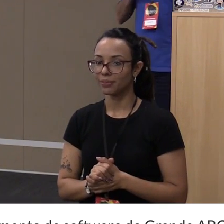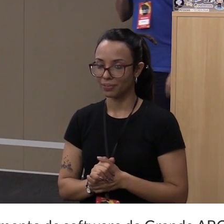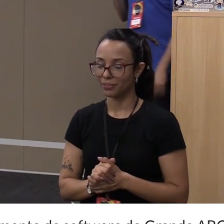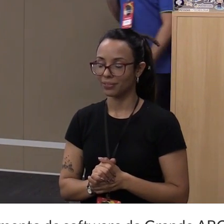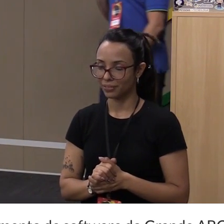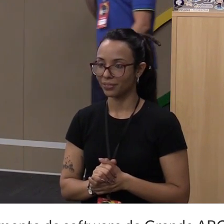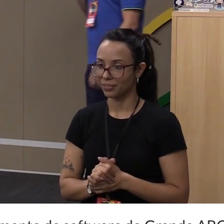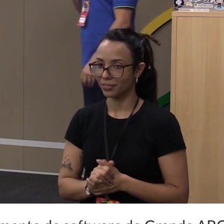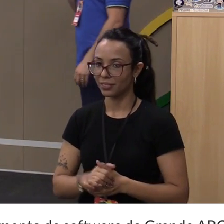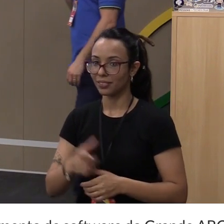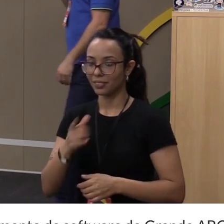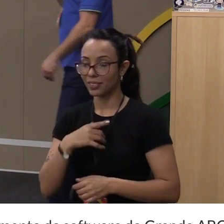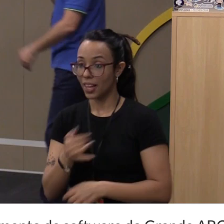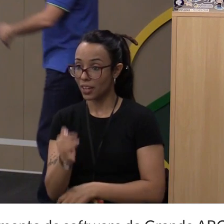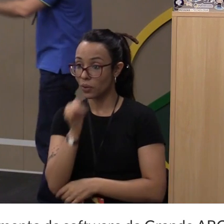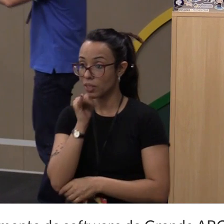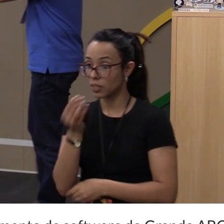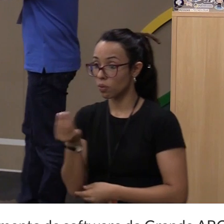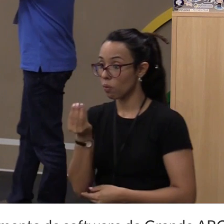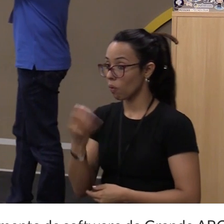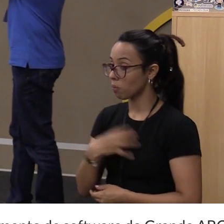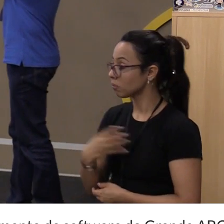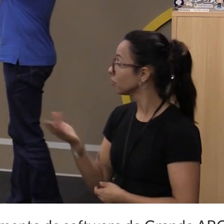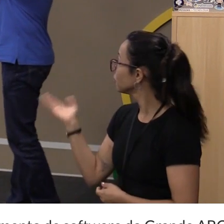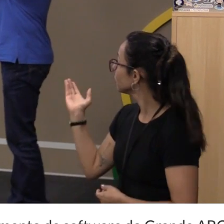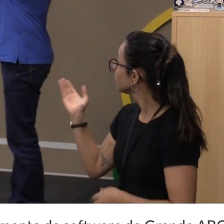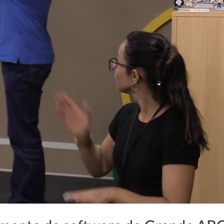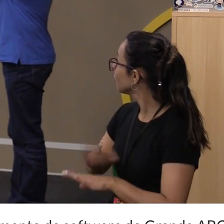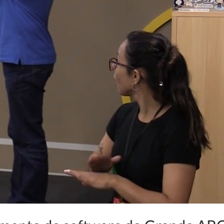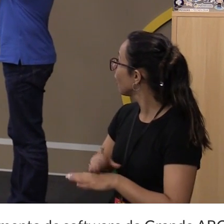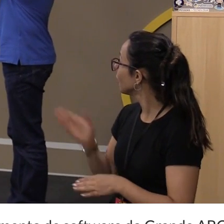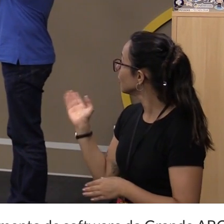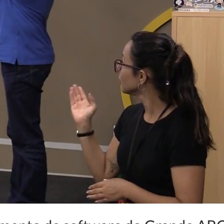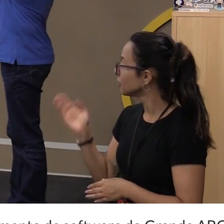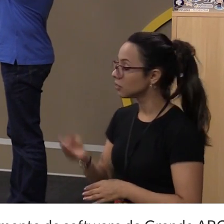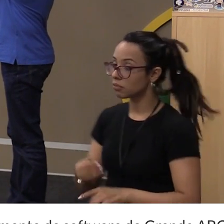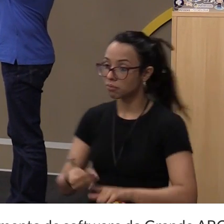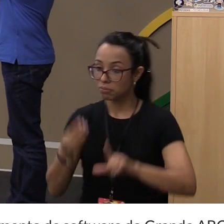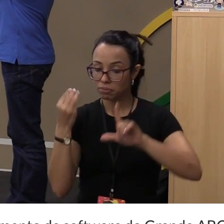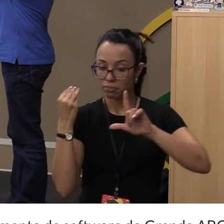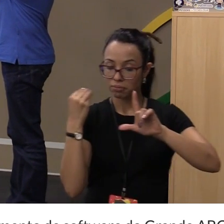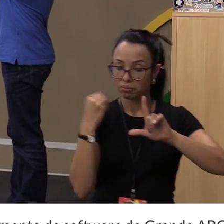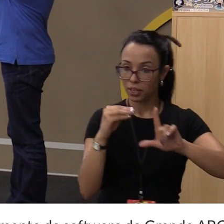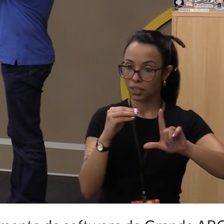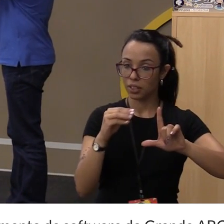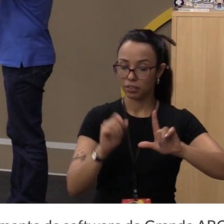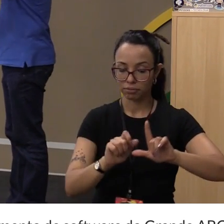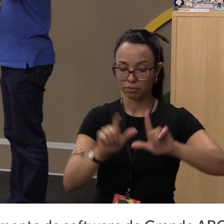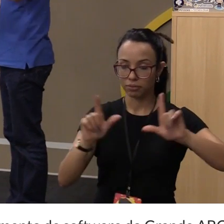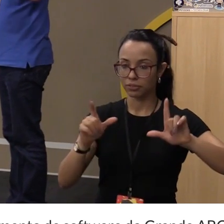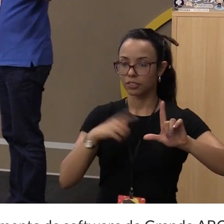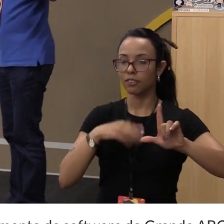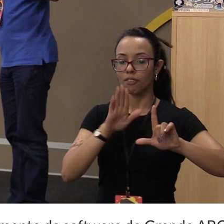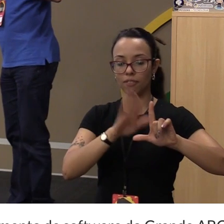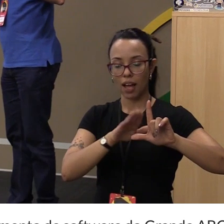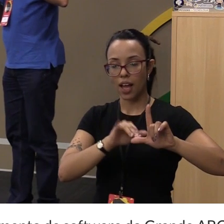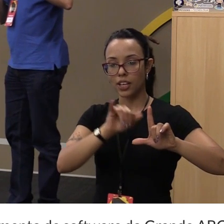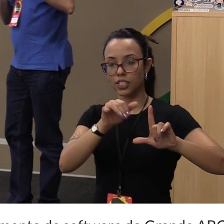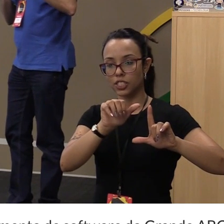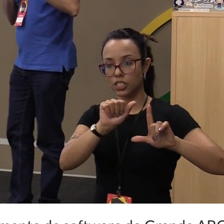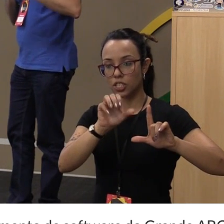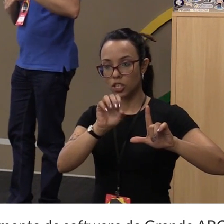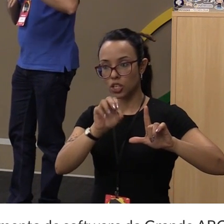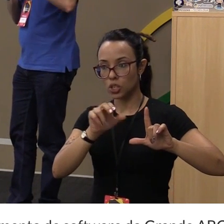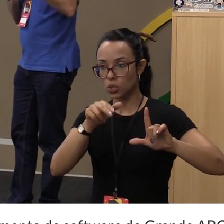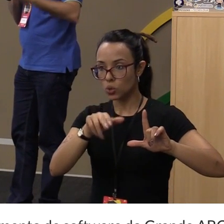Está aqui um exemplo como que faz isso. Então, eu mando para as páginas, faço JSON loads, que o corpo vem como